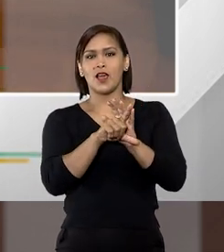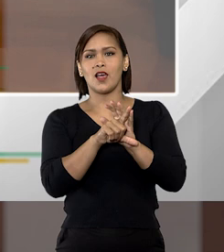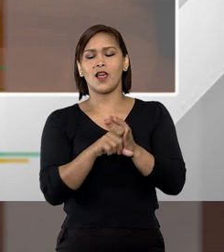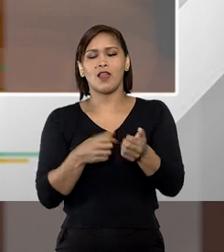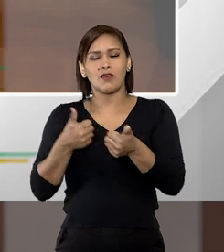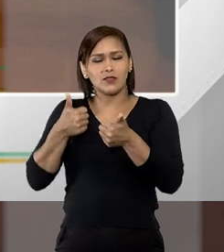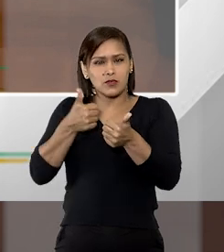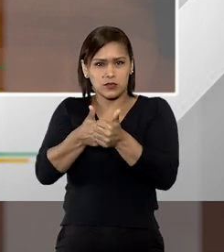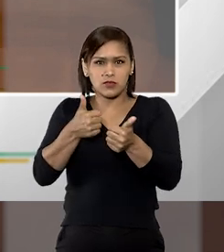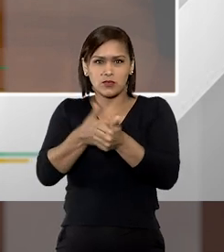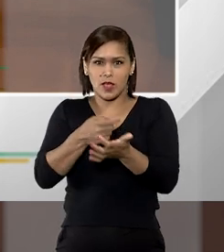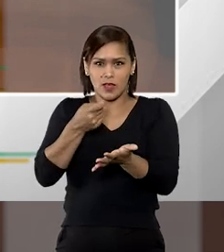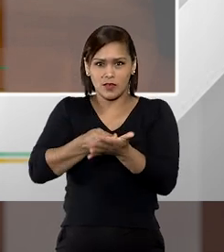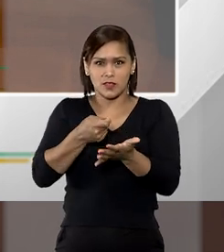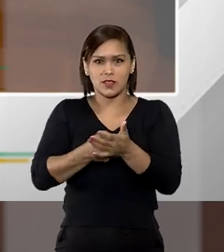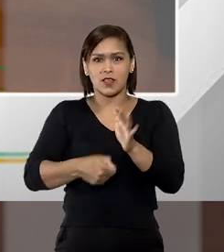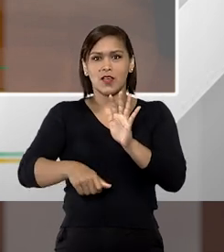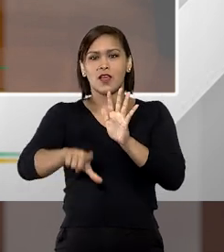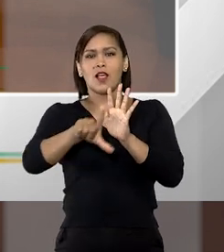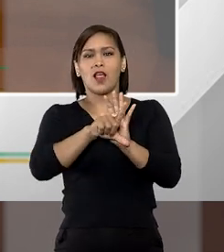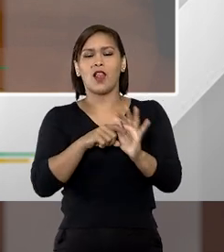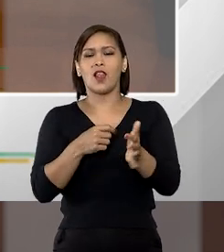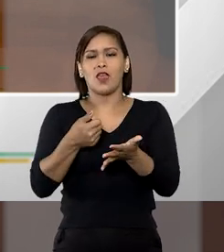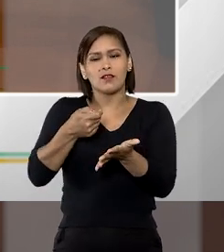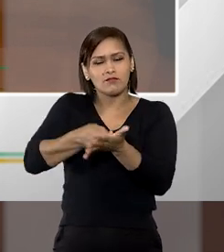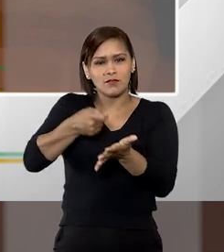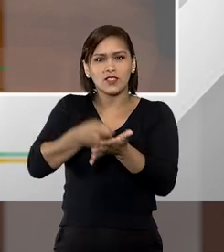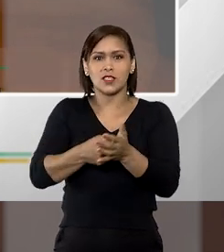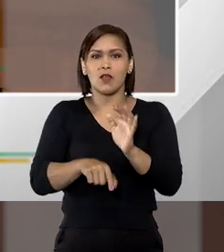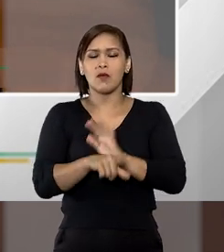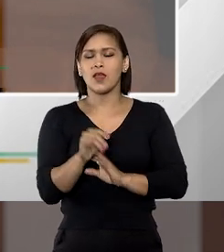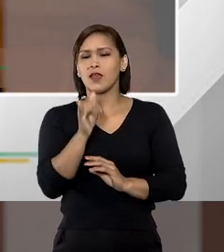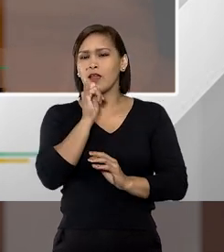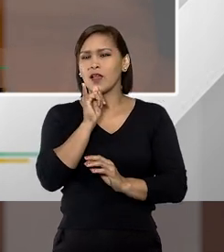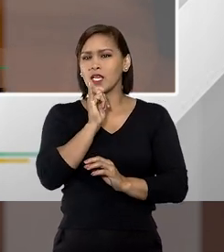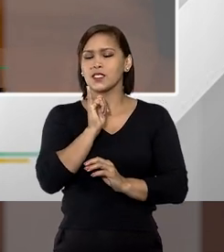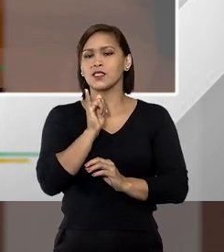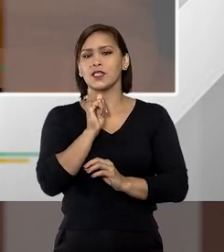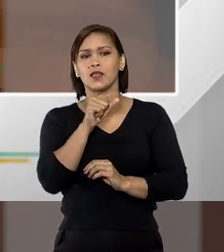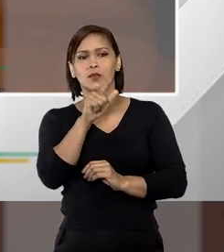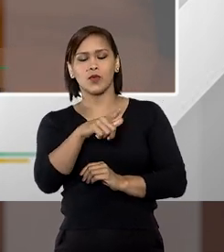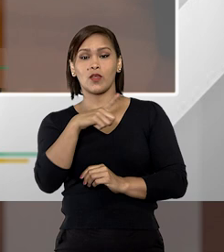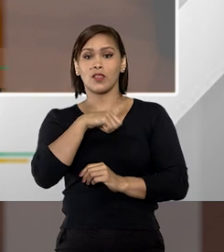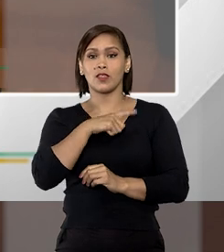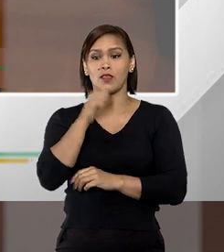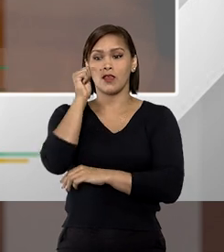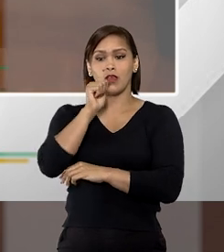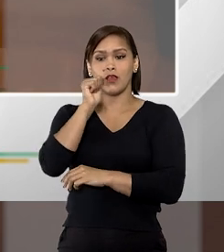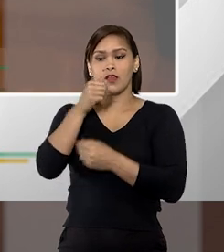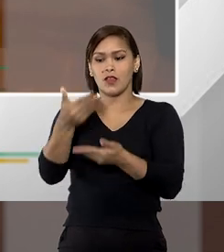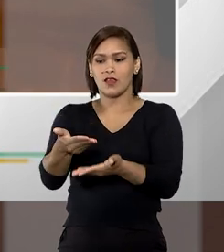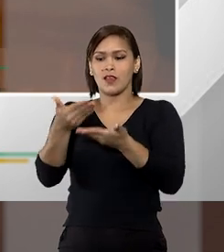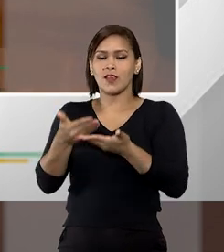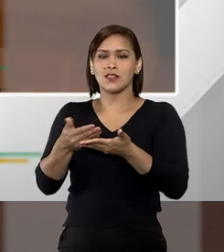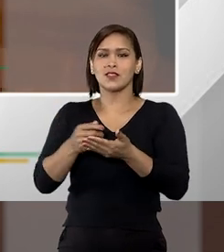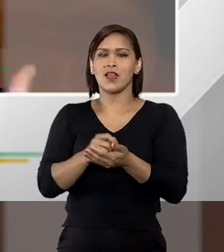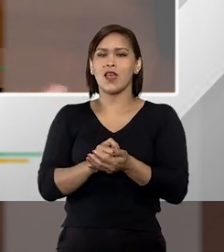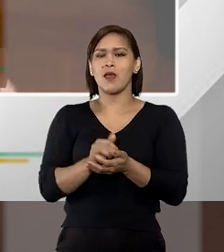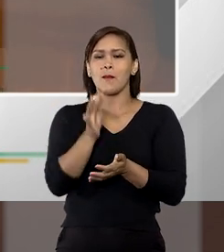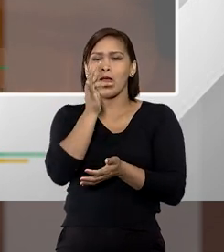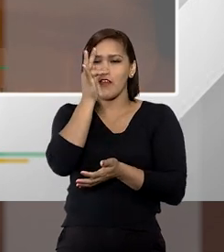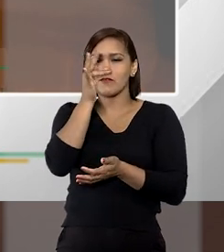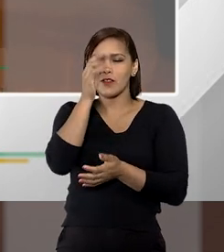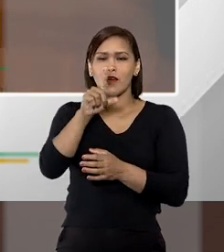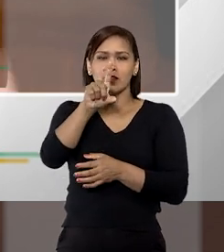perseguição que é conhecida como a lei de Tolkien em que você por exemplo tem uma mulher que recebe flores do